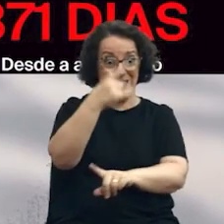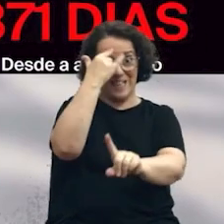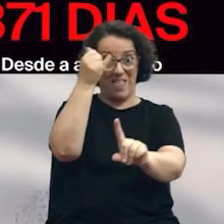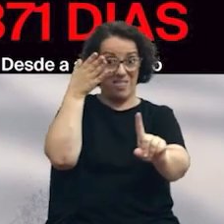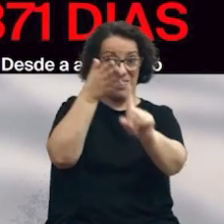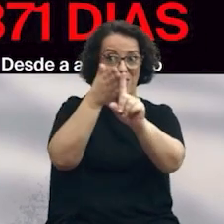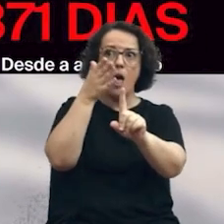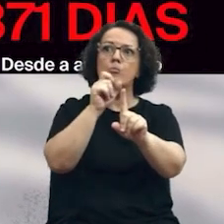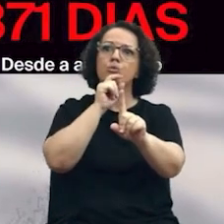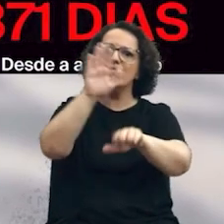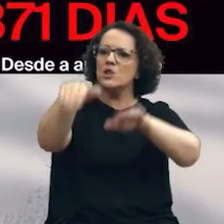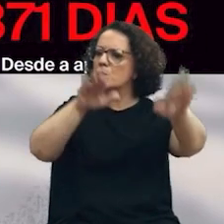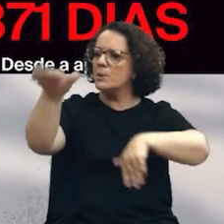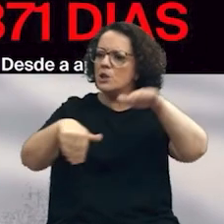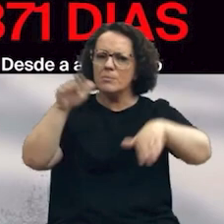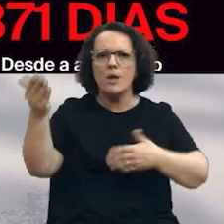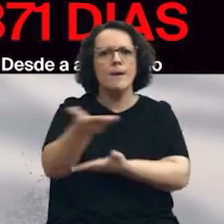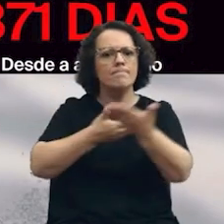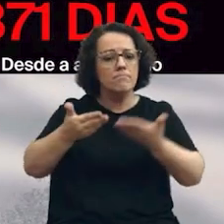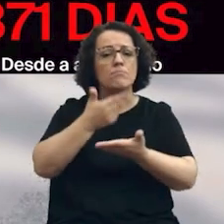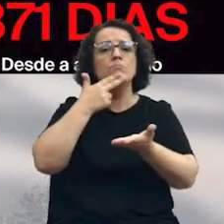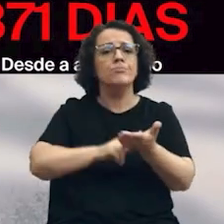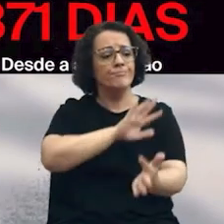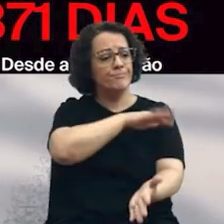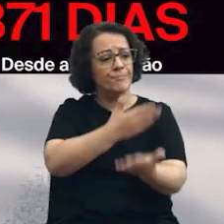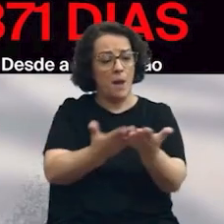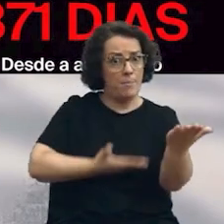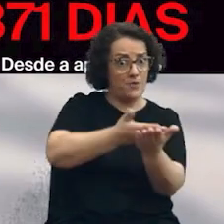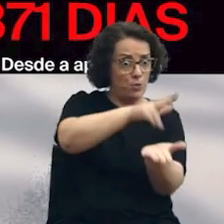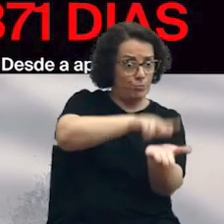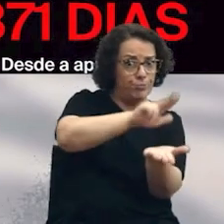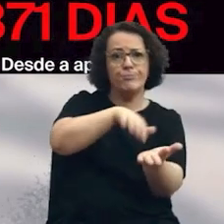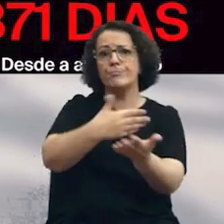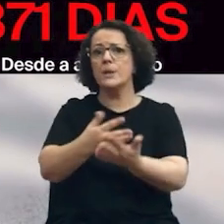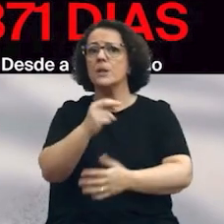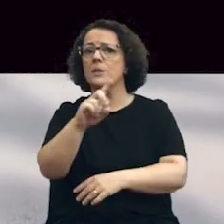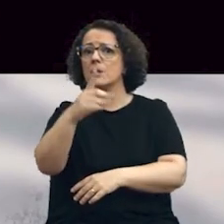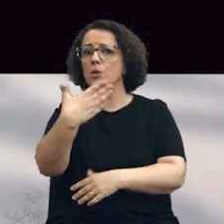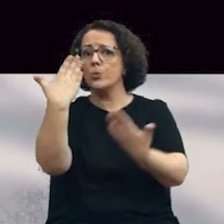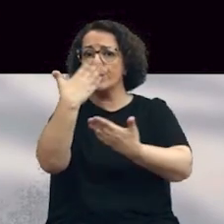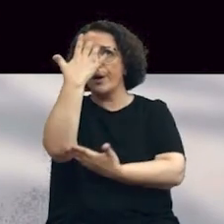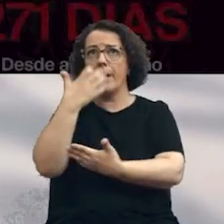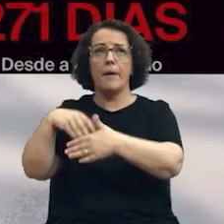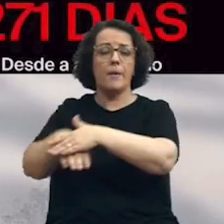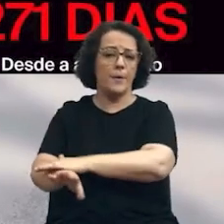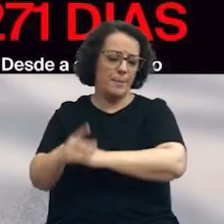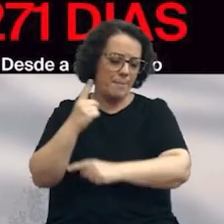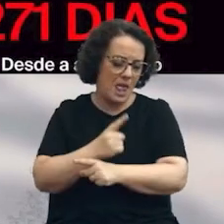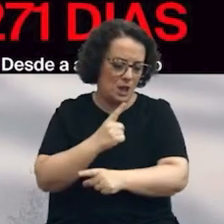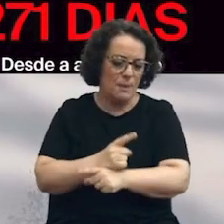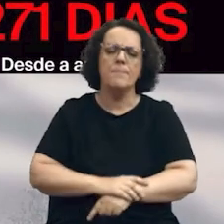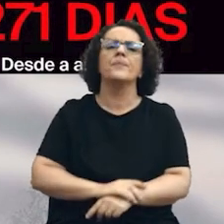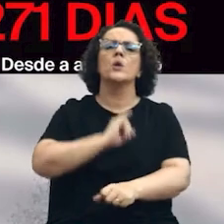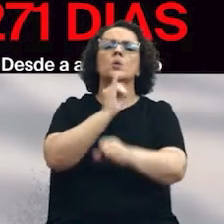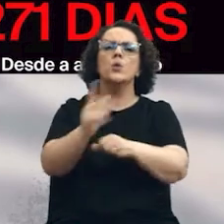e ter feito um debate sobre ela. Passaram 371 dias desde a aprovação. Continua na gaveta. Proposta pela criação